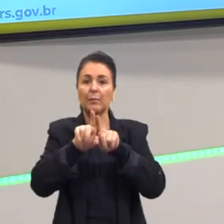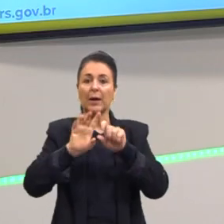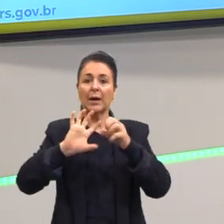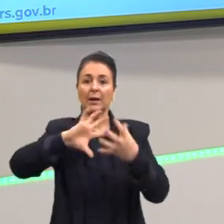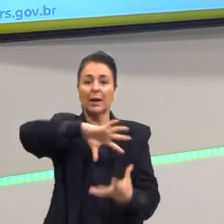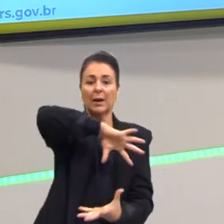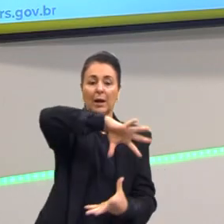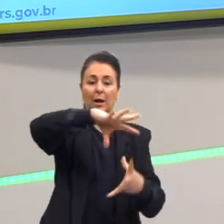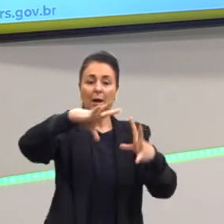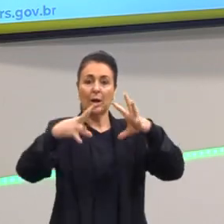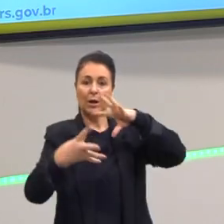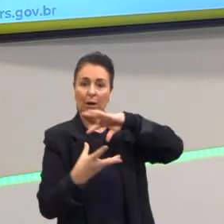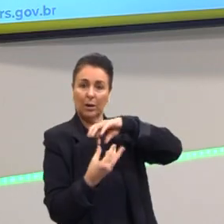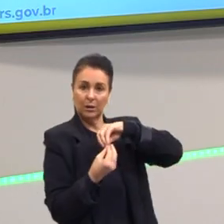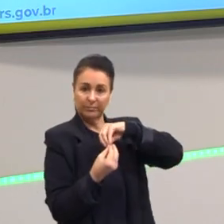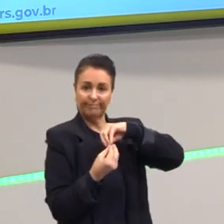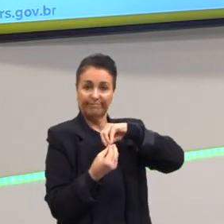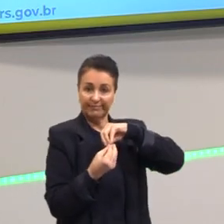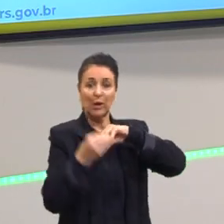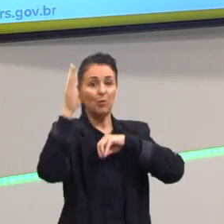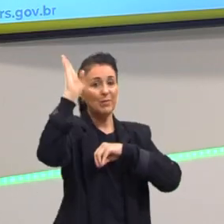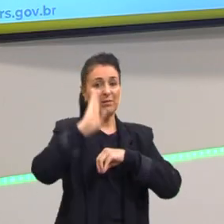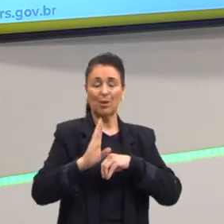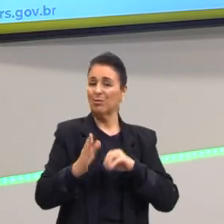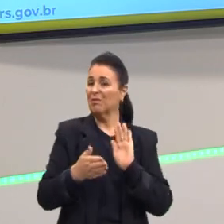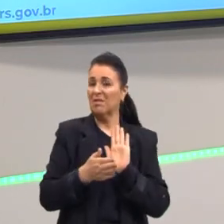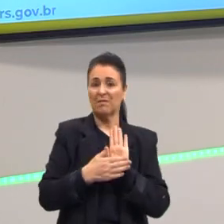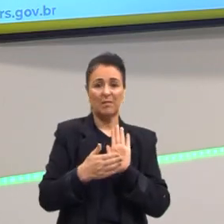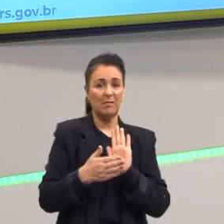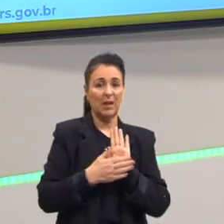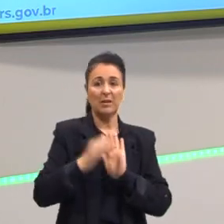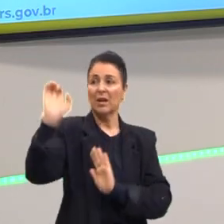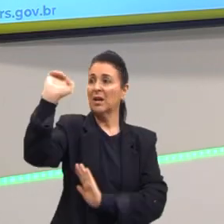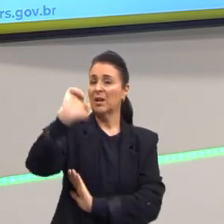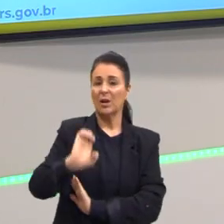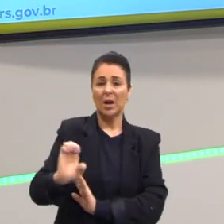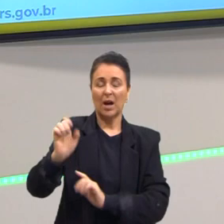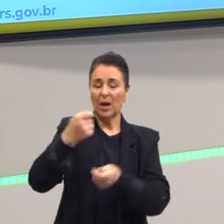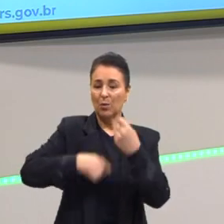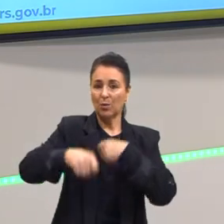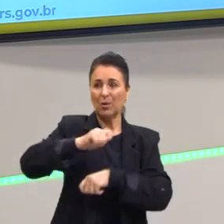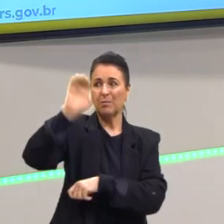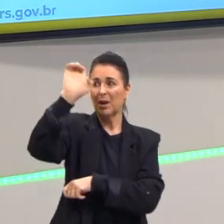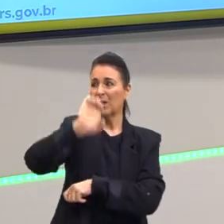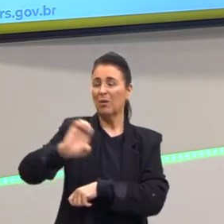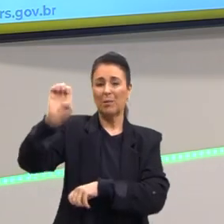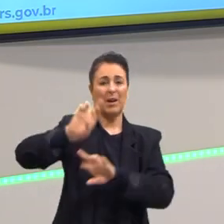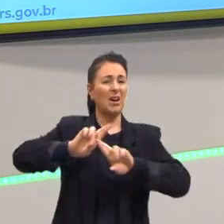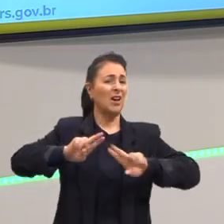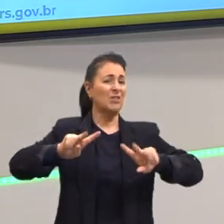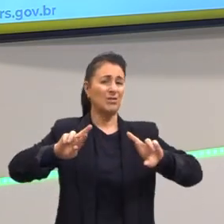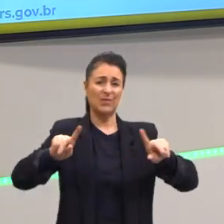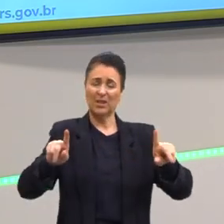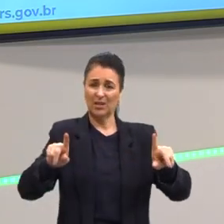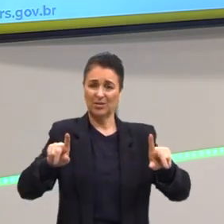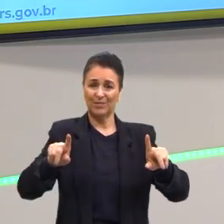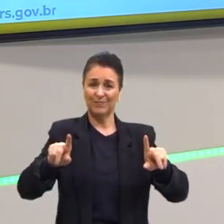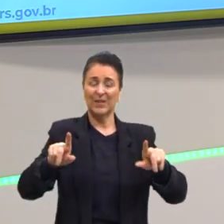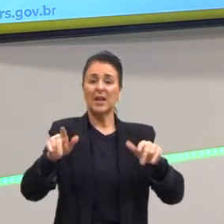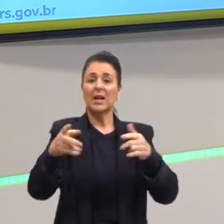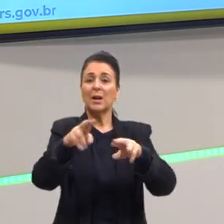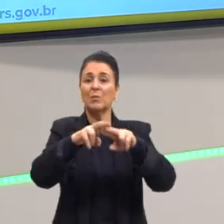despreparada. Porque vejam que a economia europeia está em outro patamar. E isso é jogado para nós, o liberalismo.